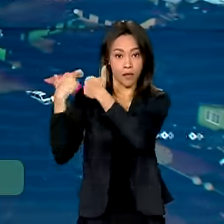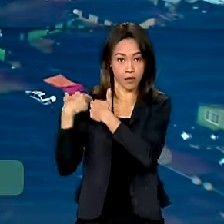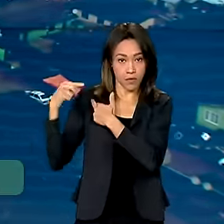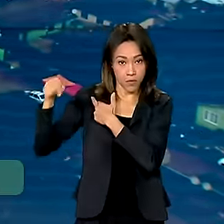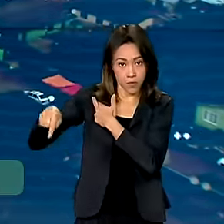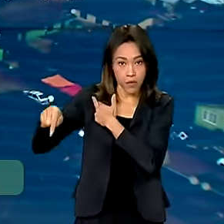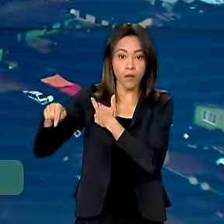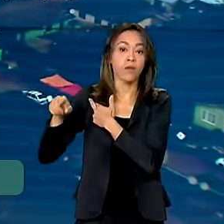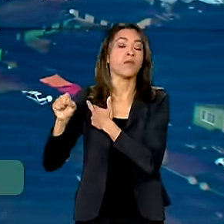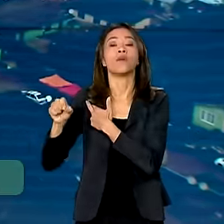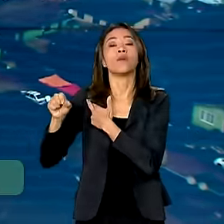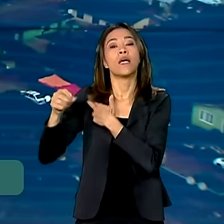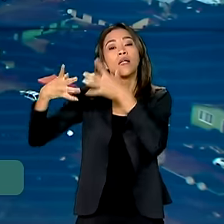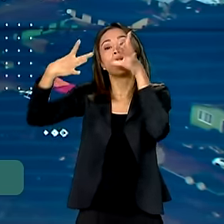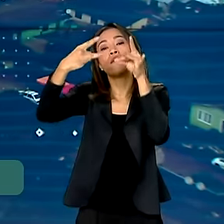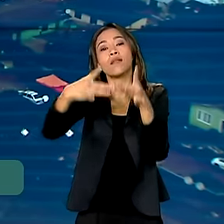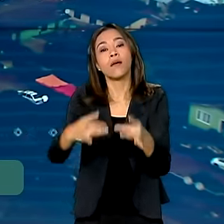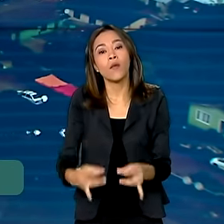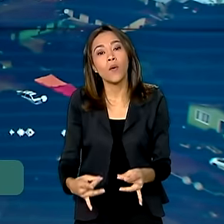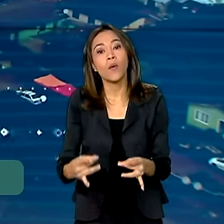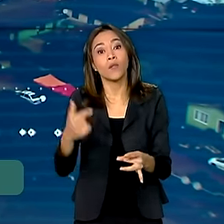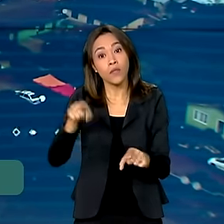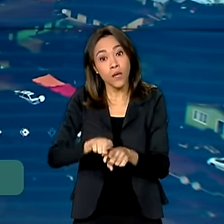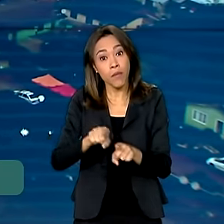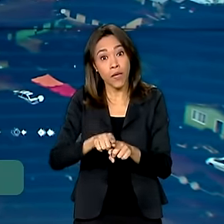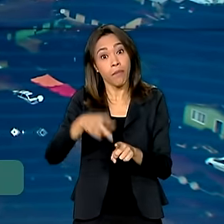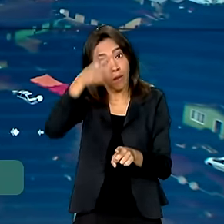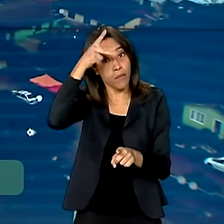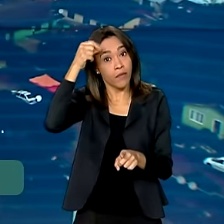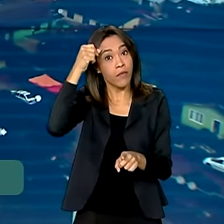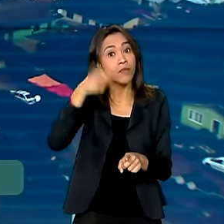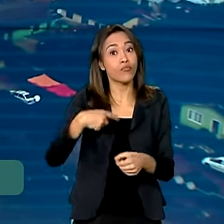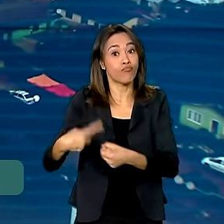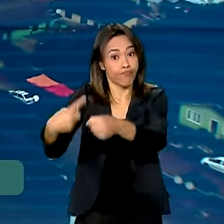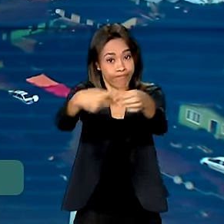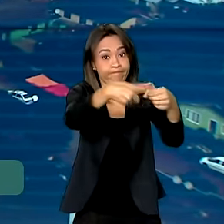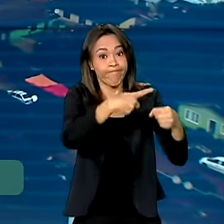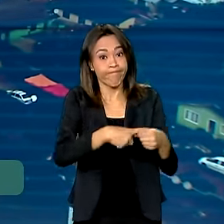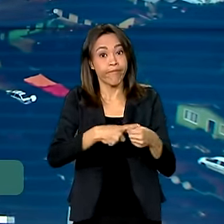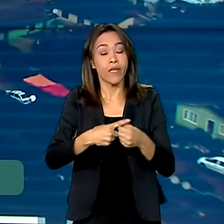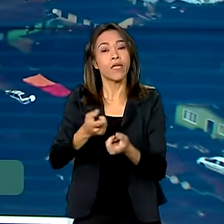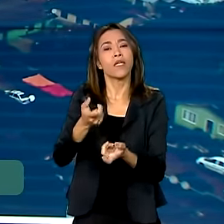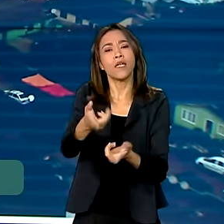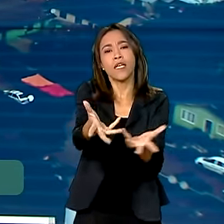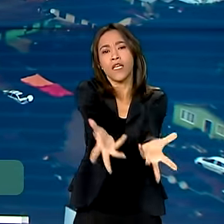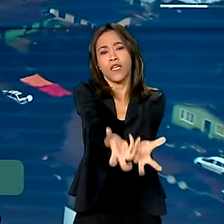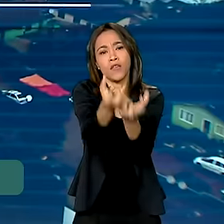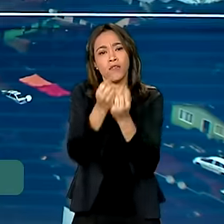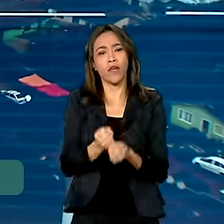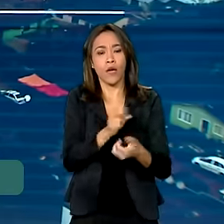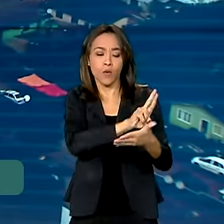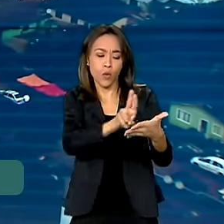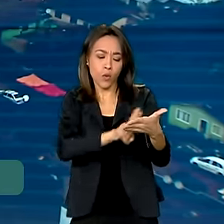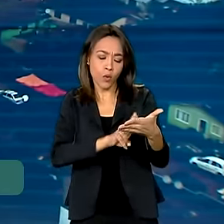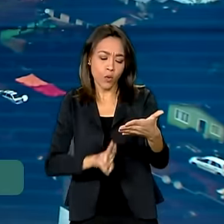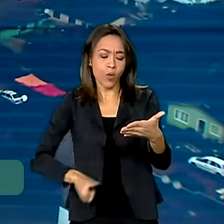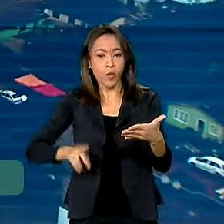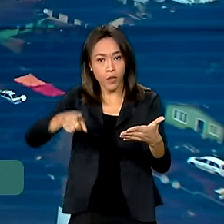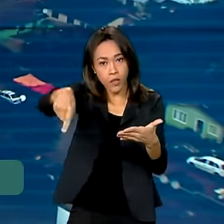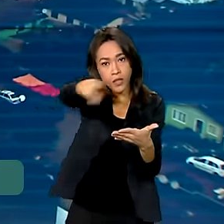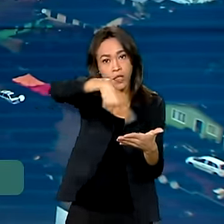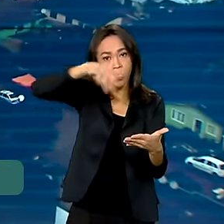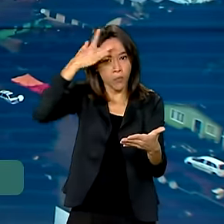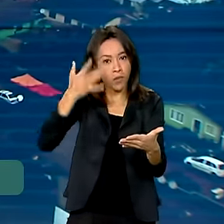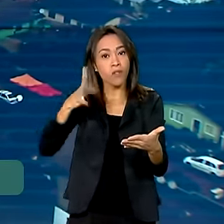Rio Grande do Sul, também detalhou as opções para prefeitos e gestores enviarem as listas de nomes de pessoas que devem